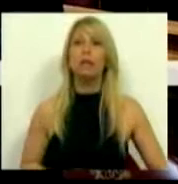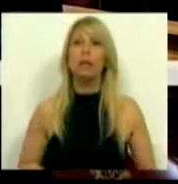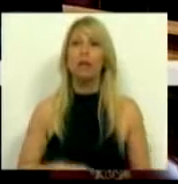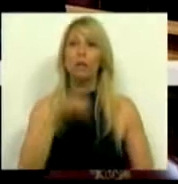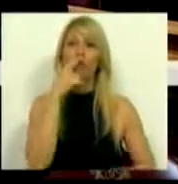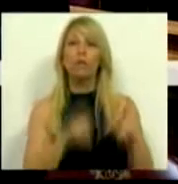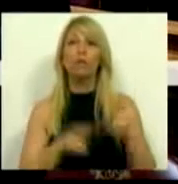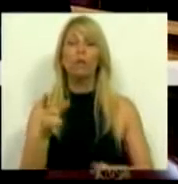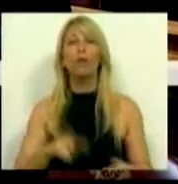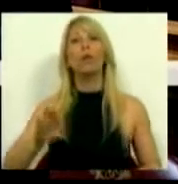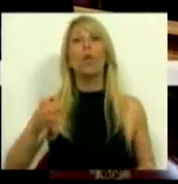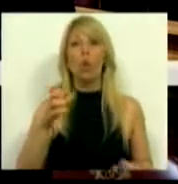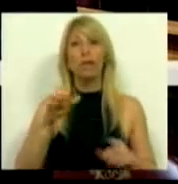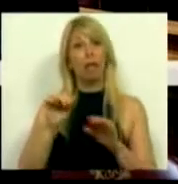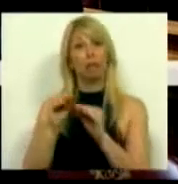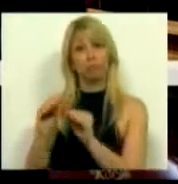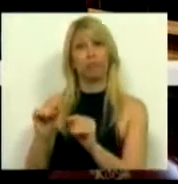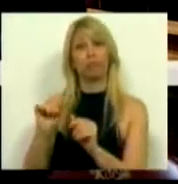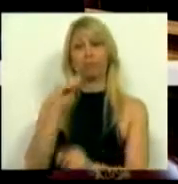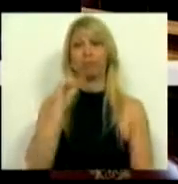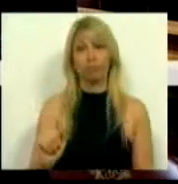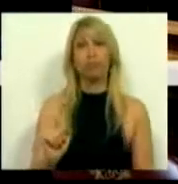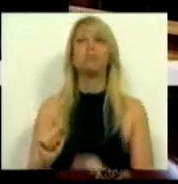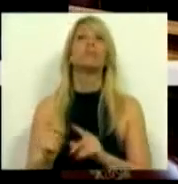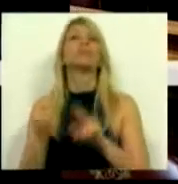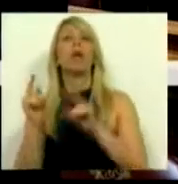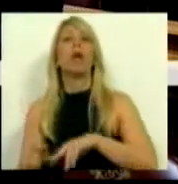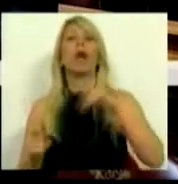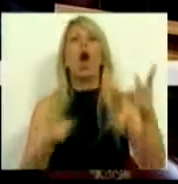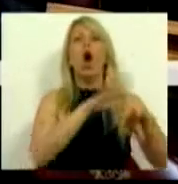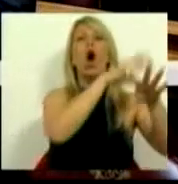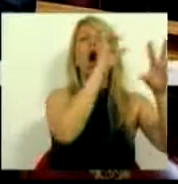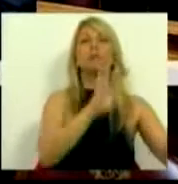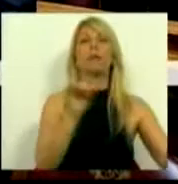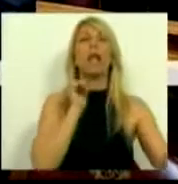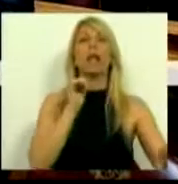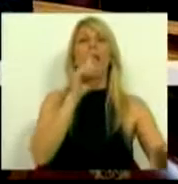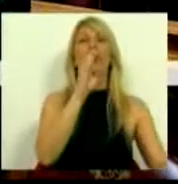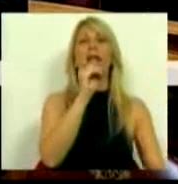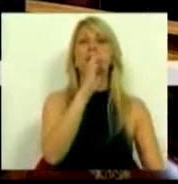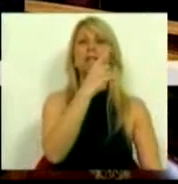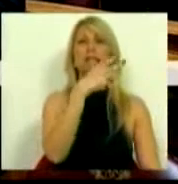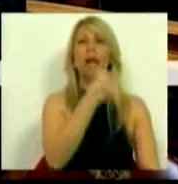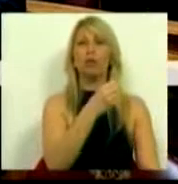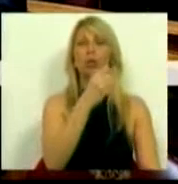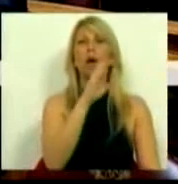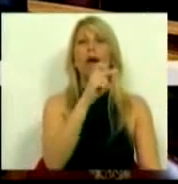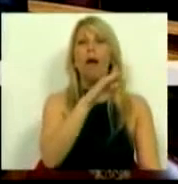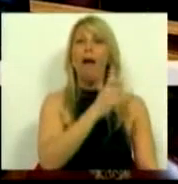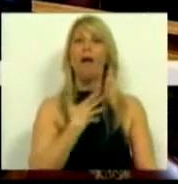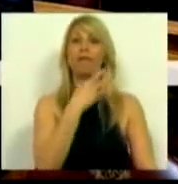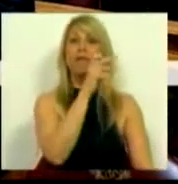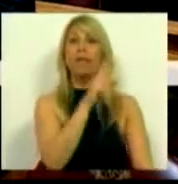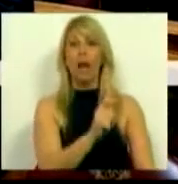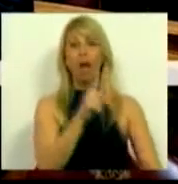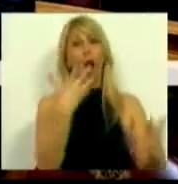utentes do Conselho de Alcobaça faziam referenciação para o Hospital de Santo André em Leiria e neste momento não fazem parte do processo de